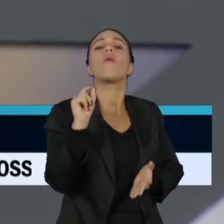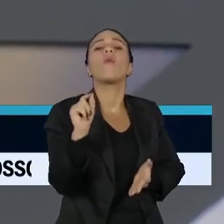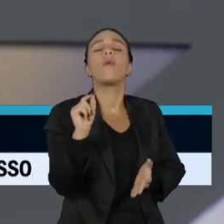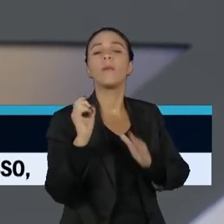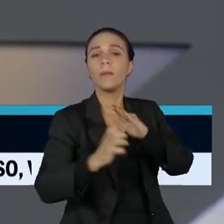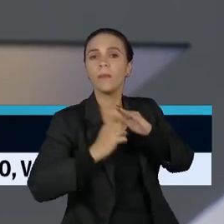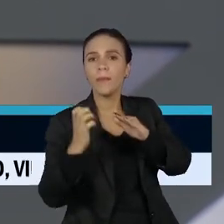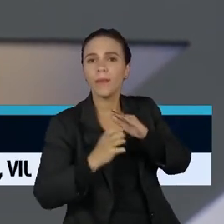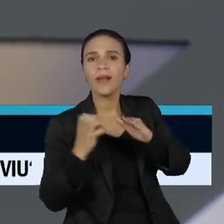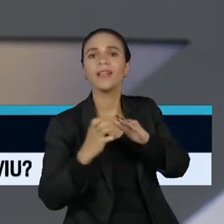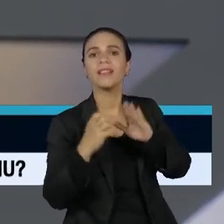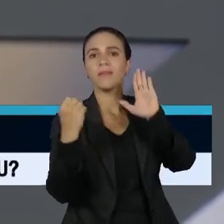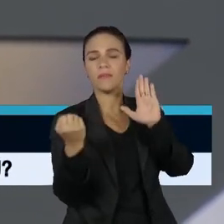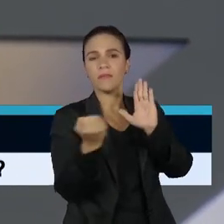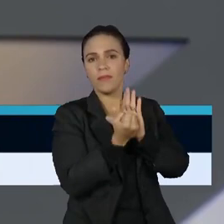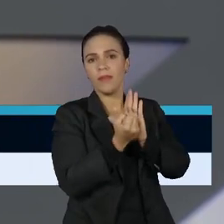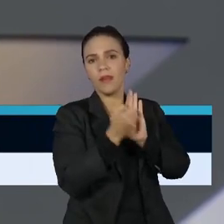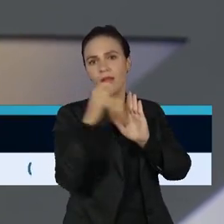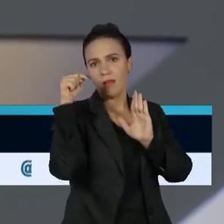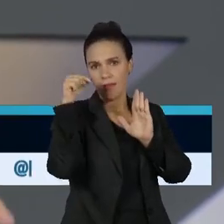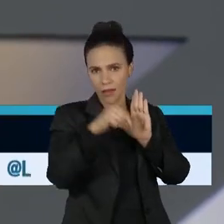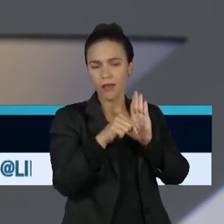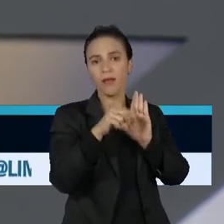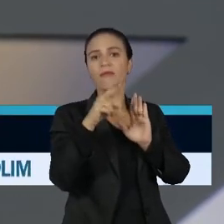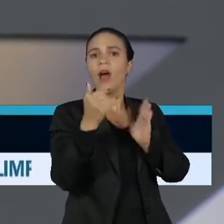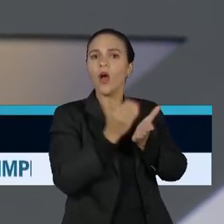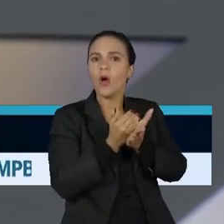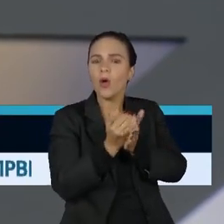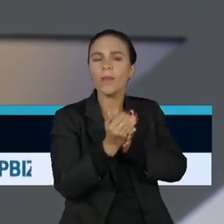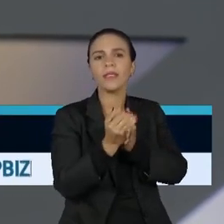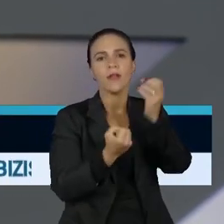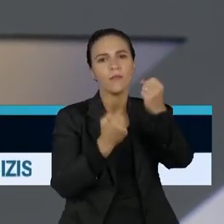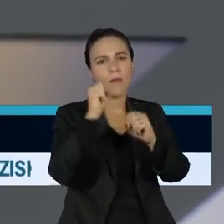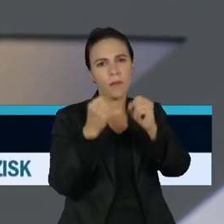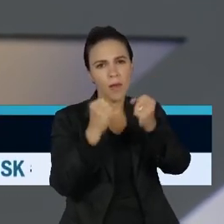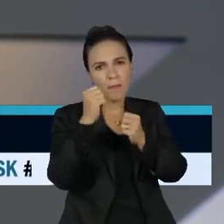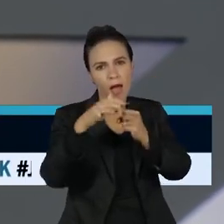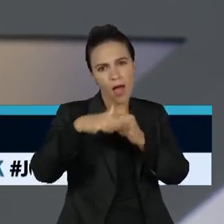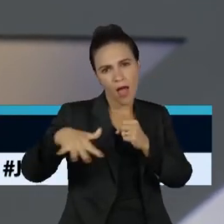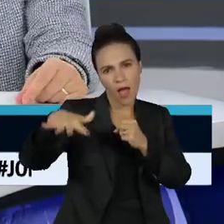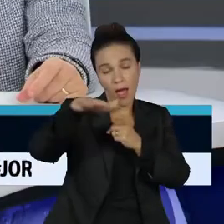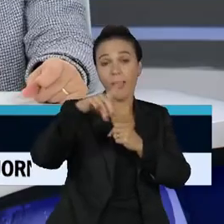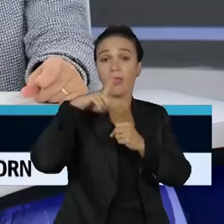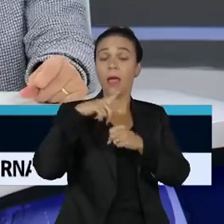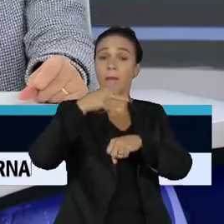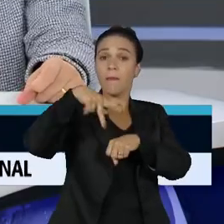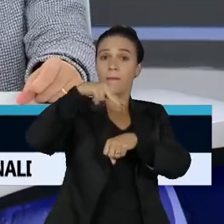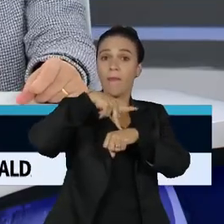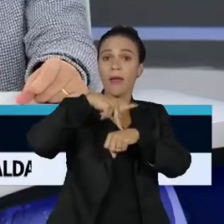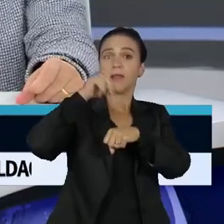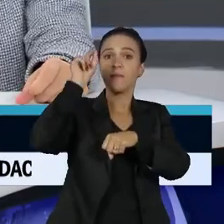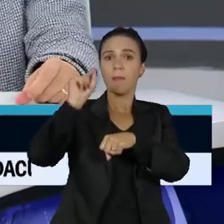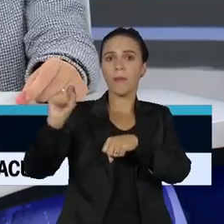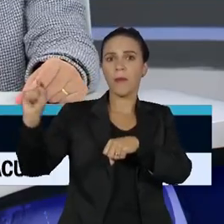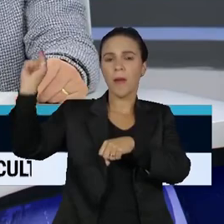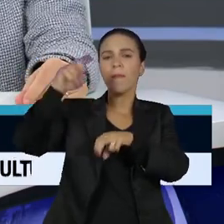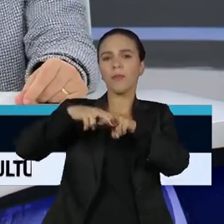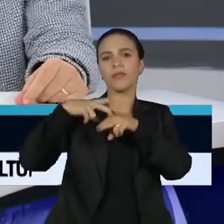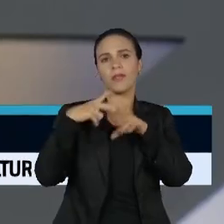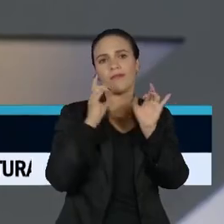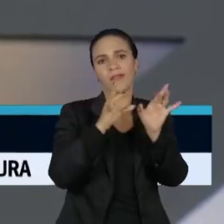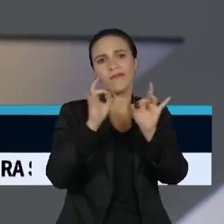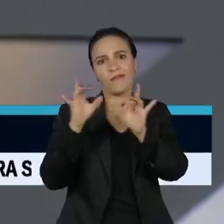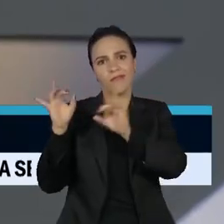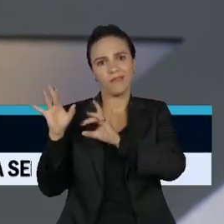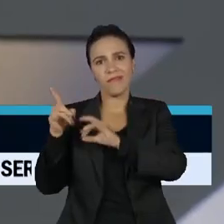multinacional que tem, digamos, uma área de atuação nos países e, portanto, haverá mercado. Não